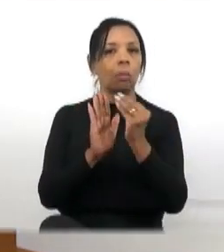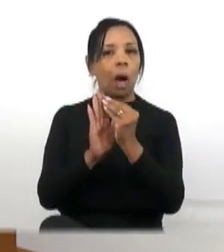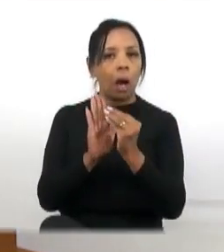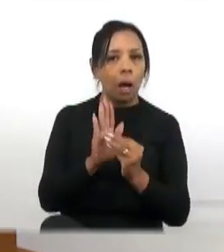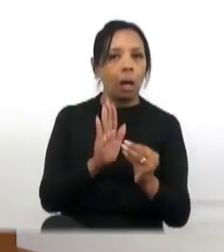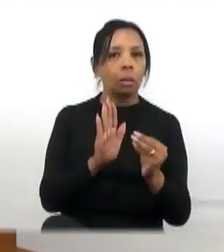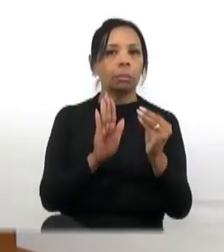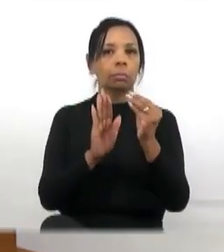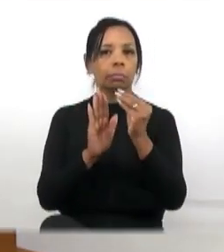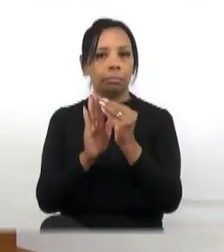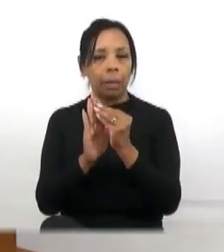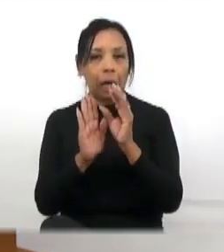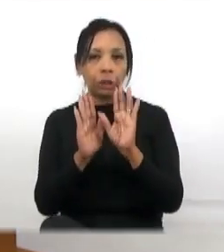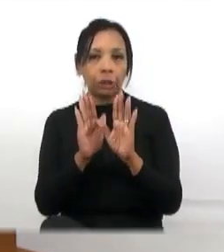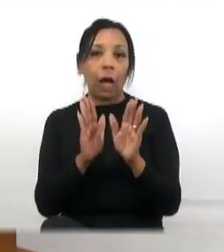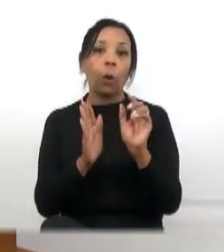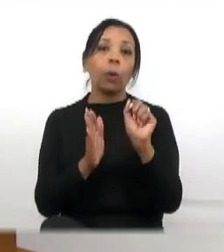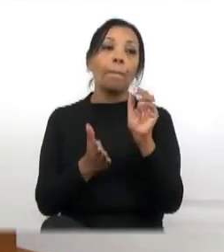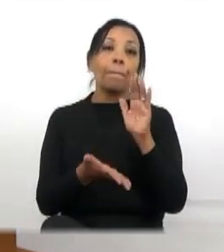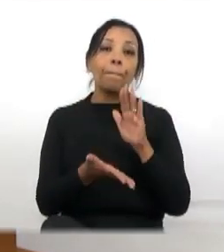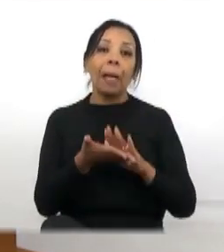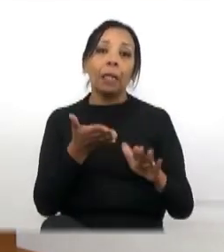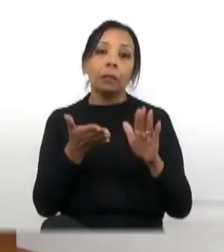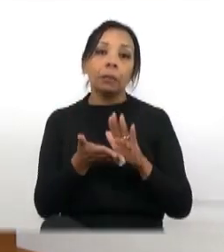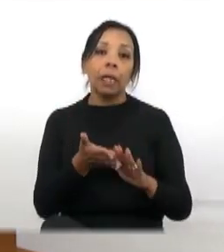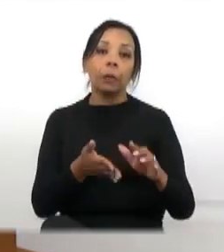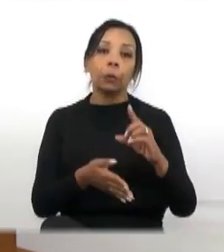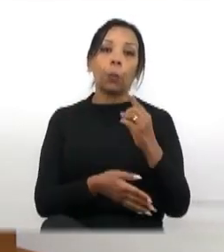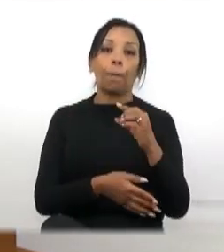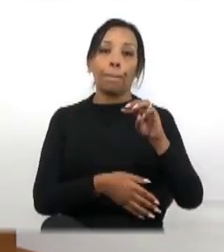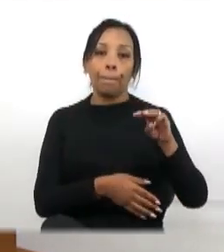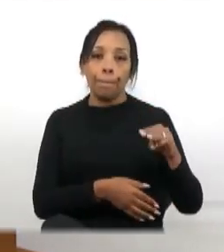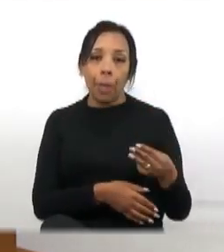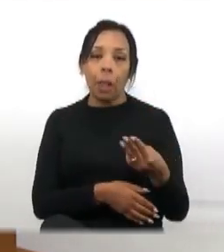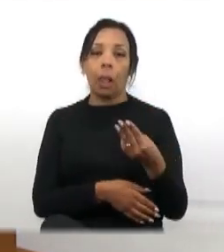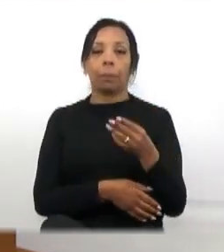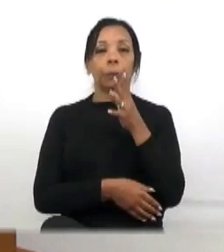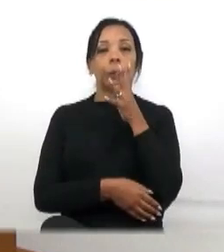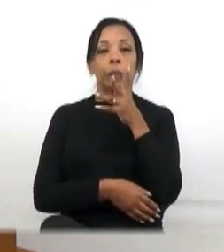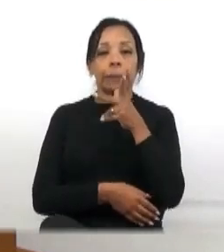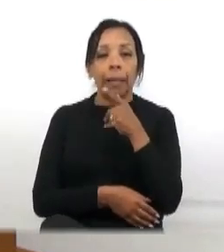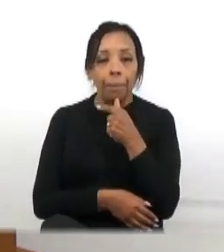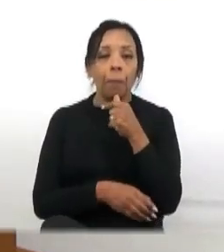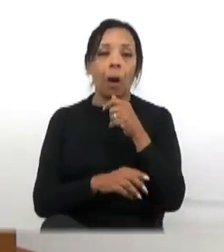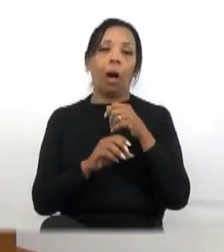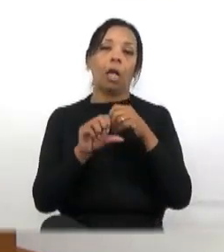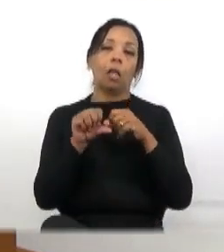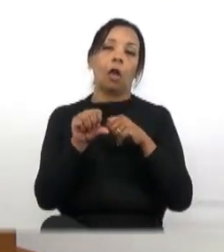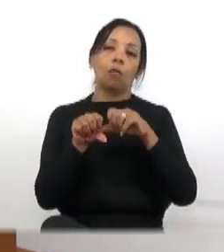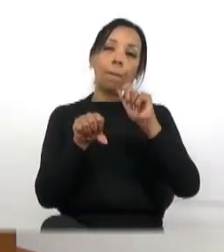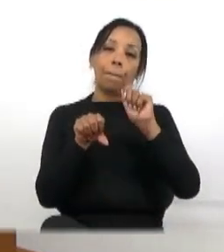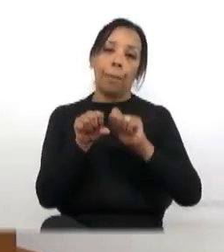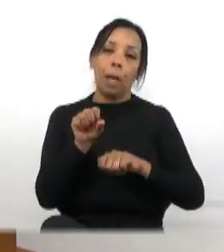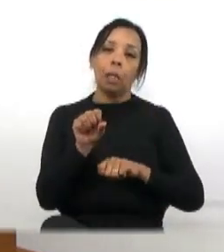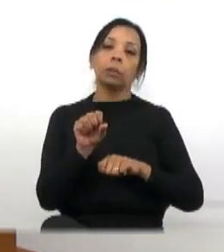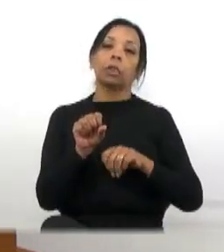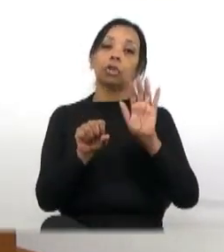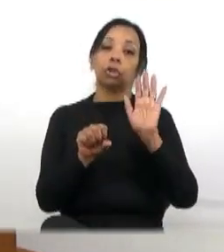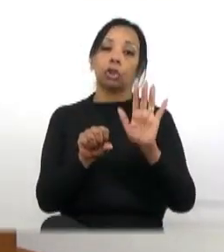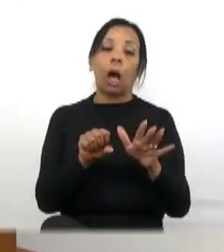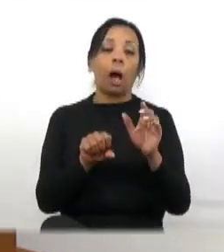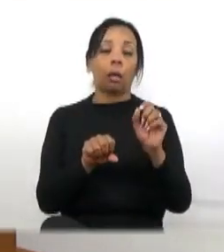tem um desperdício de um milhão, já tem um atraso de nove meses e desde que começou